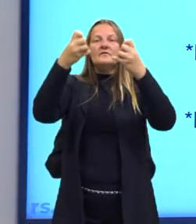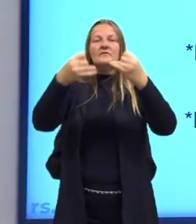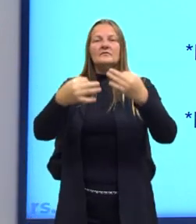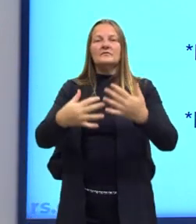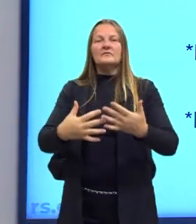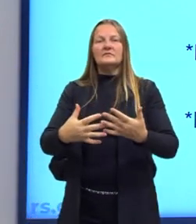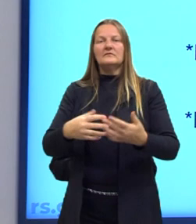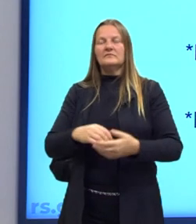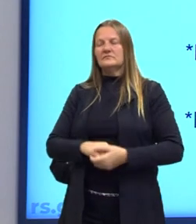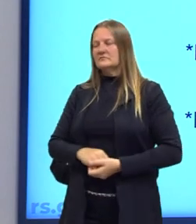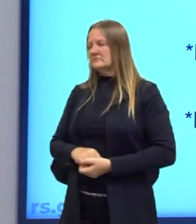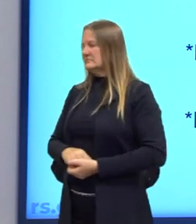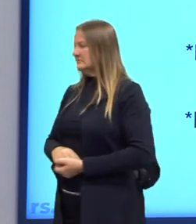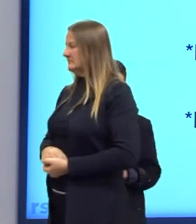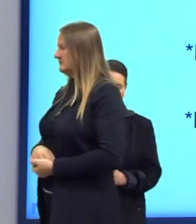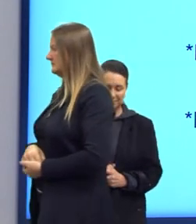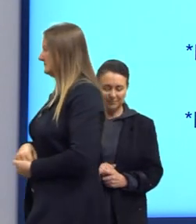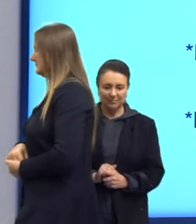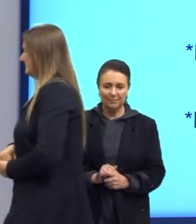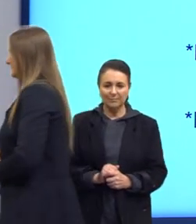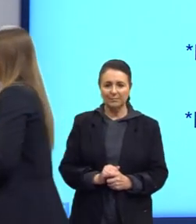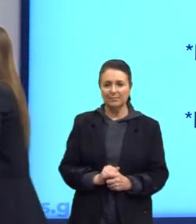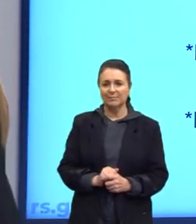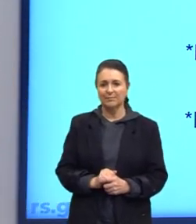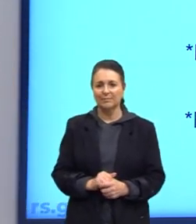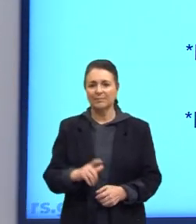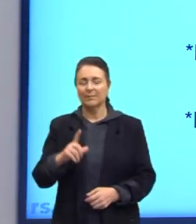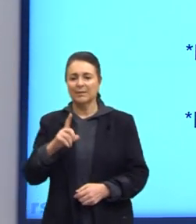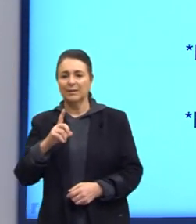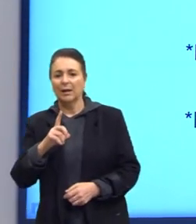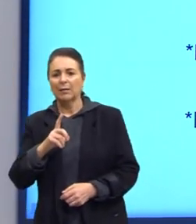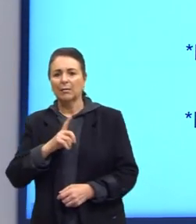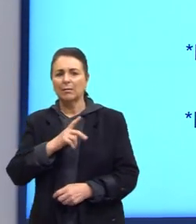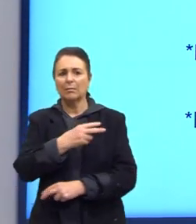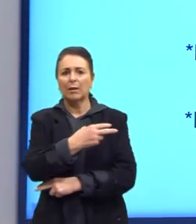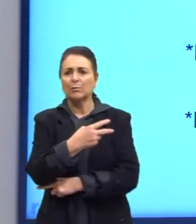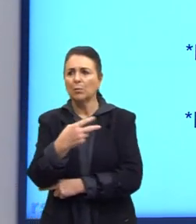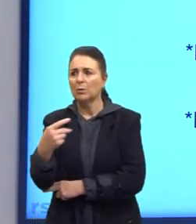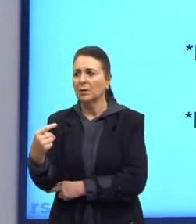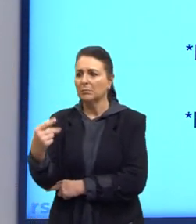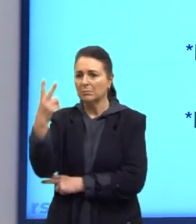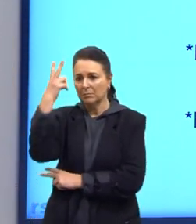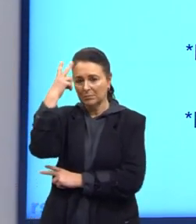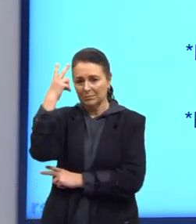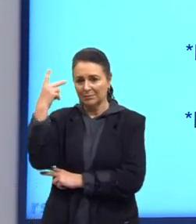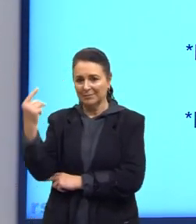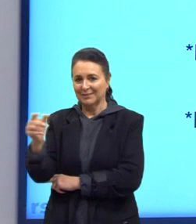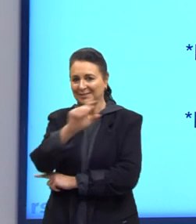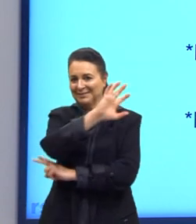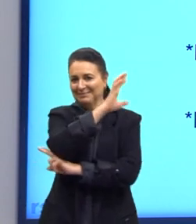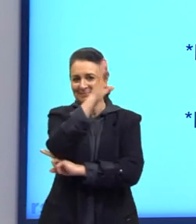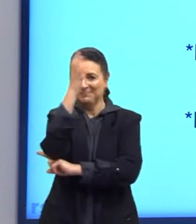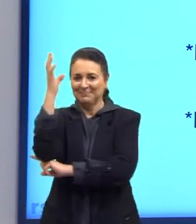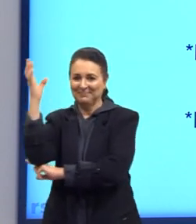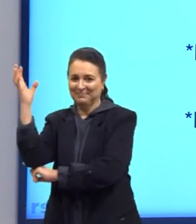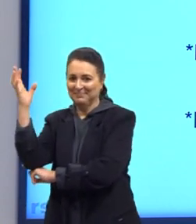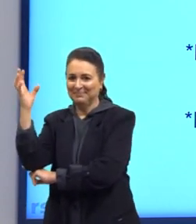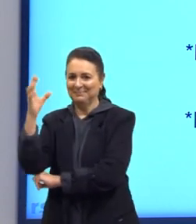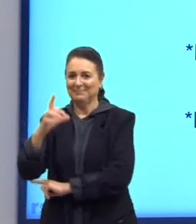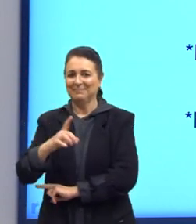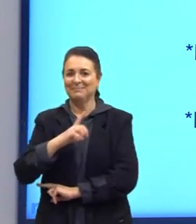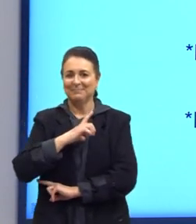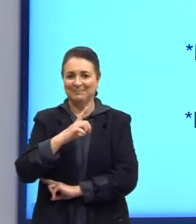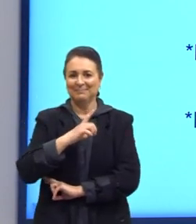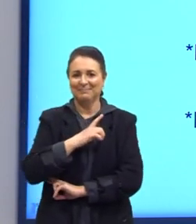esgotamento dos recursos naturais, e que, então, haveria desigualdade, etc. Não. Nós